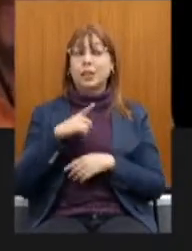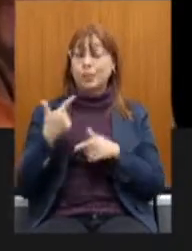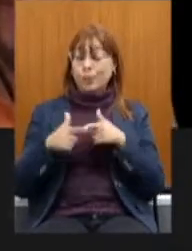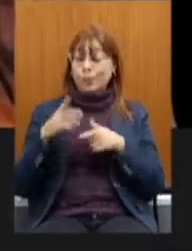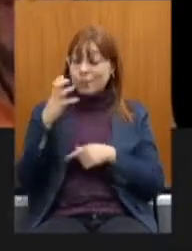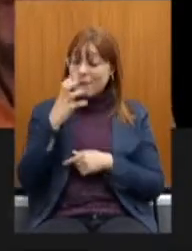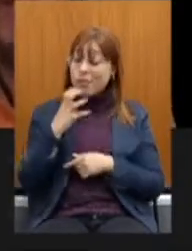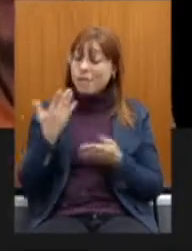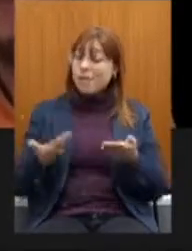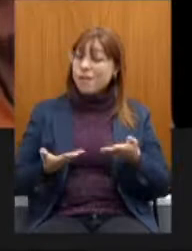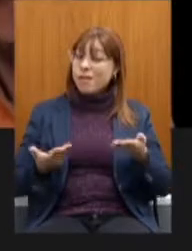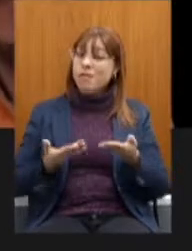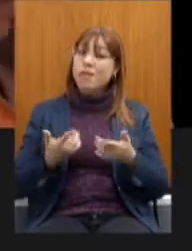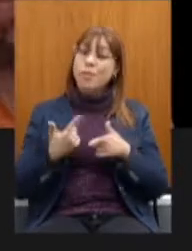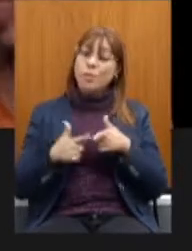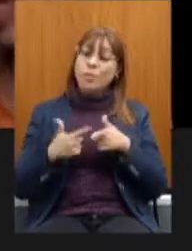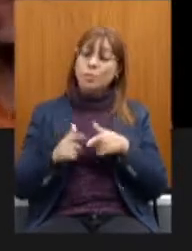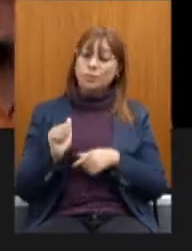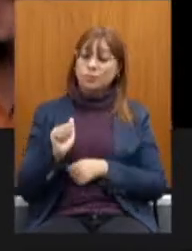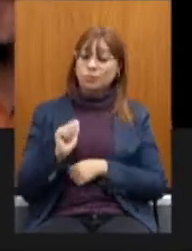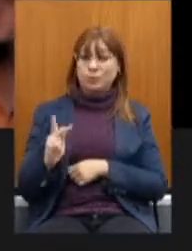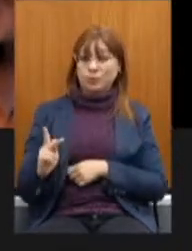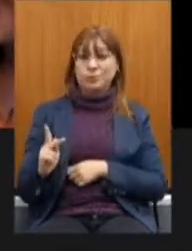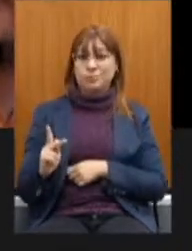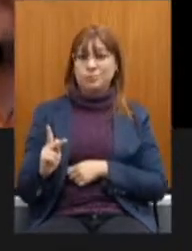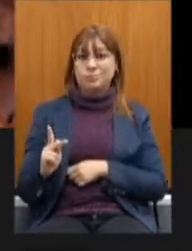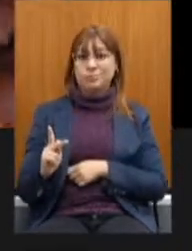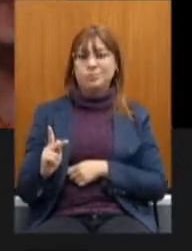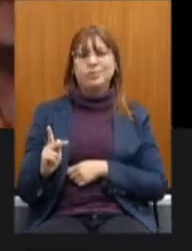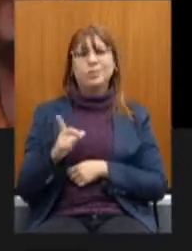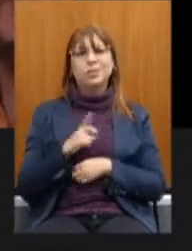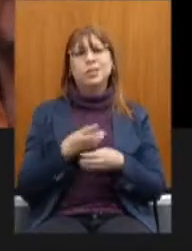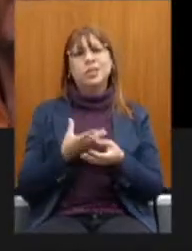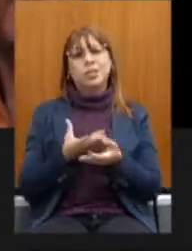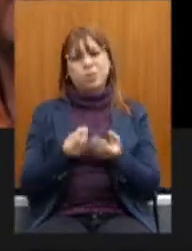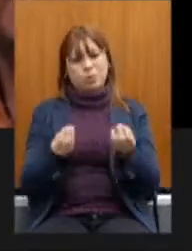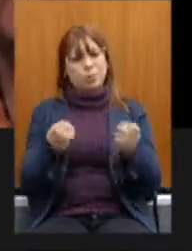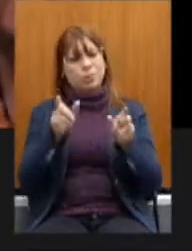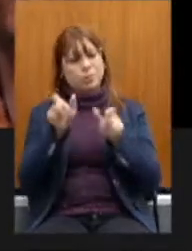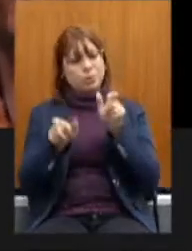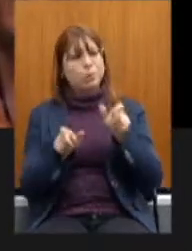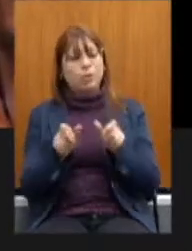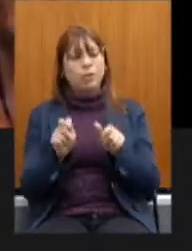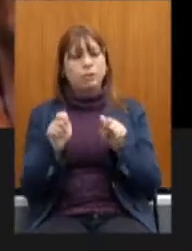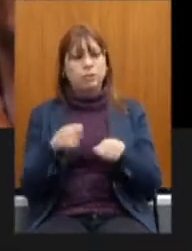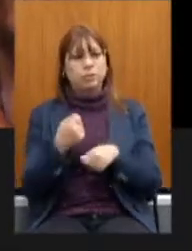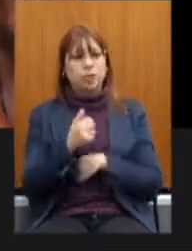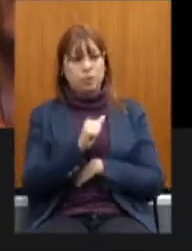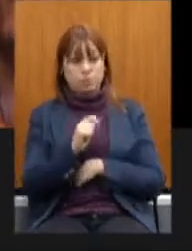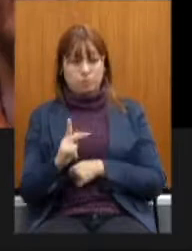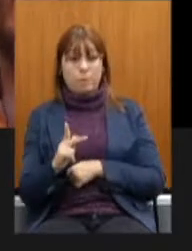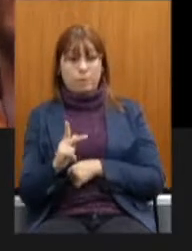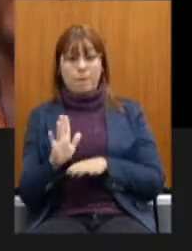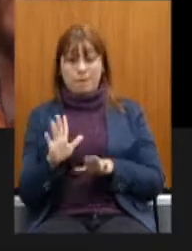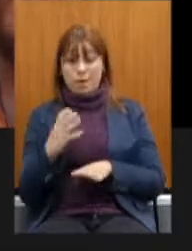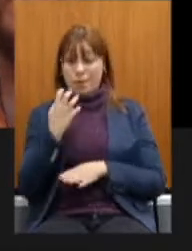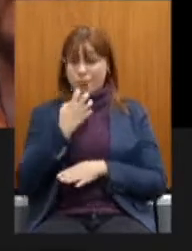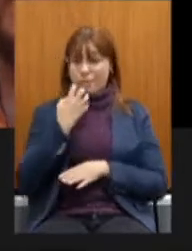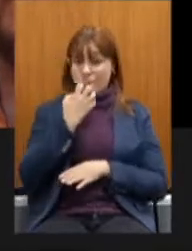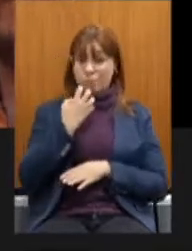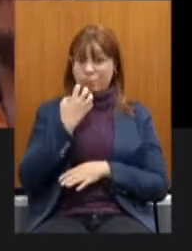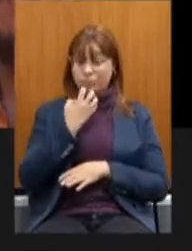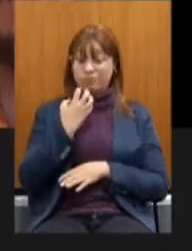hoje, que é o problema da aposentadoria. Algumas pessoas podem aposentar e um coral que, para ser